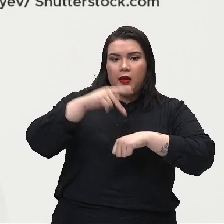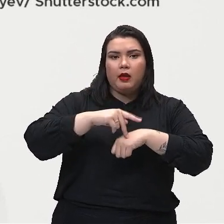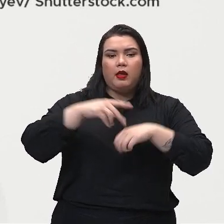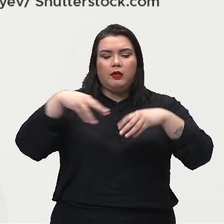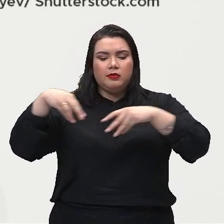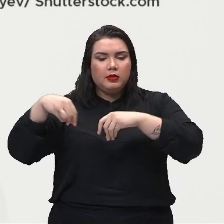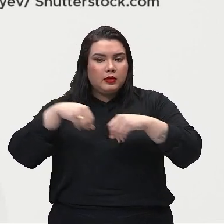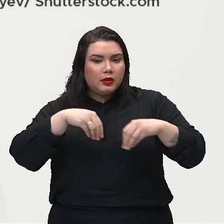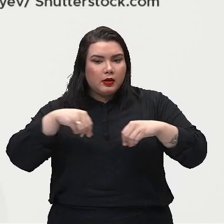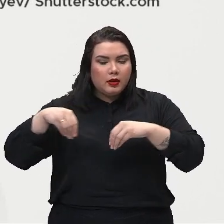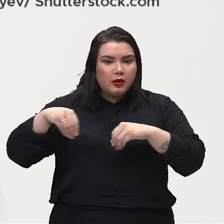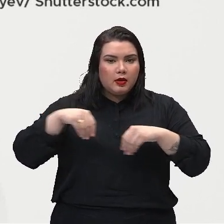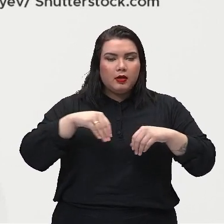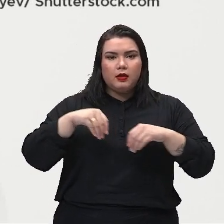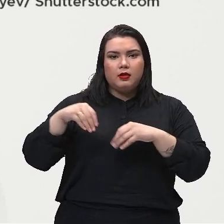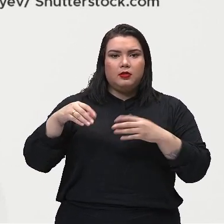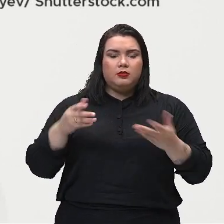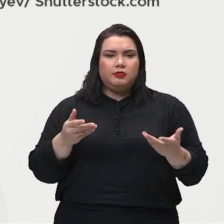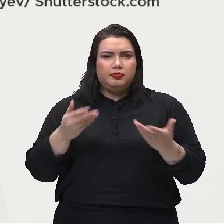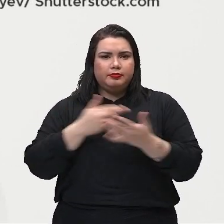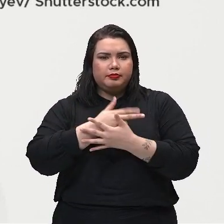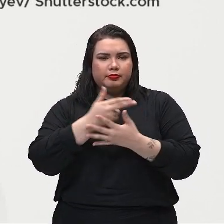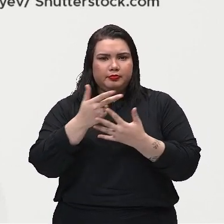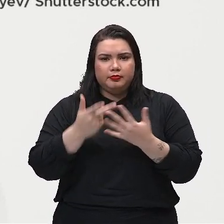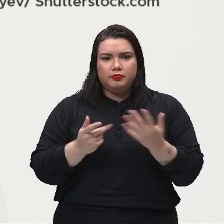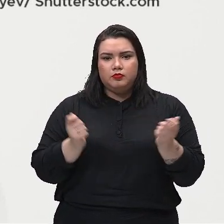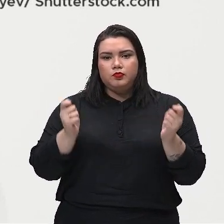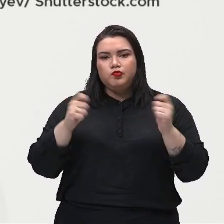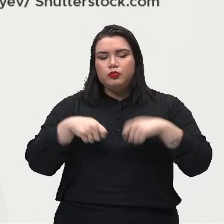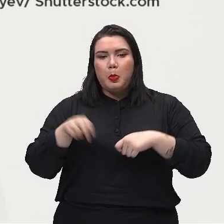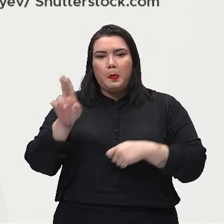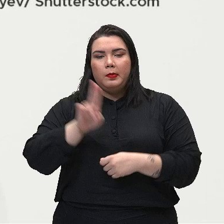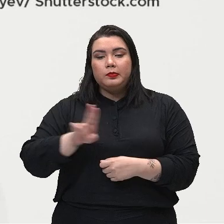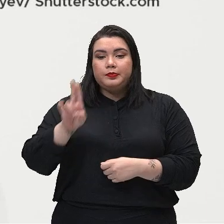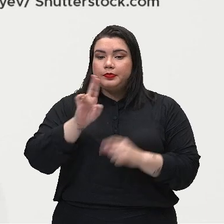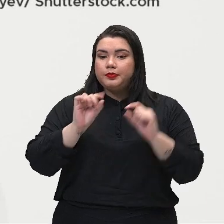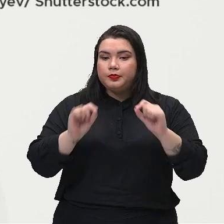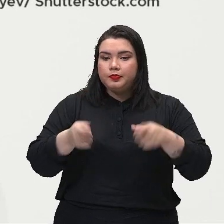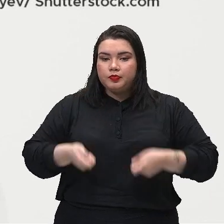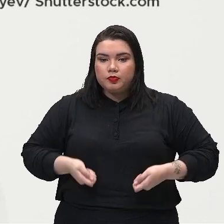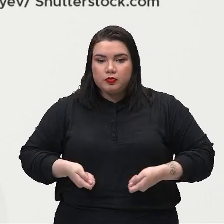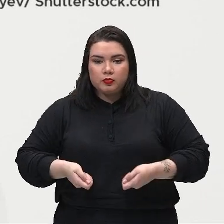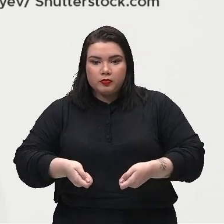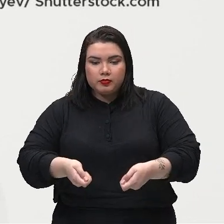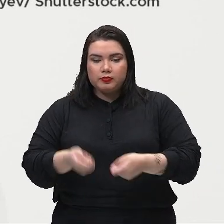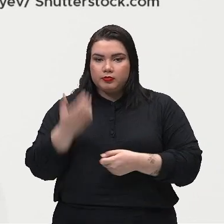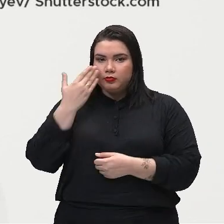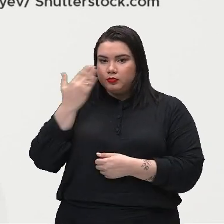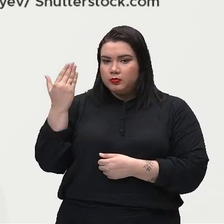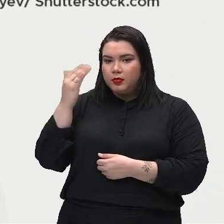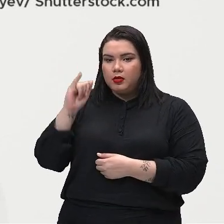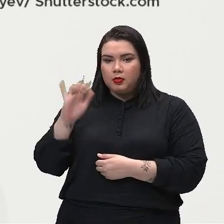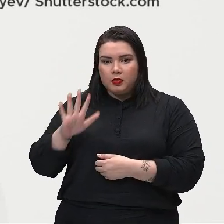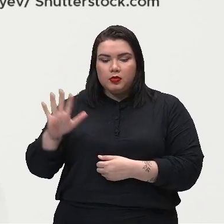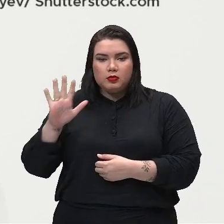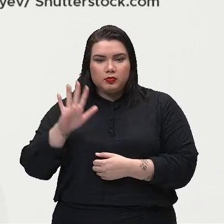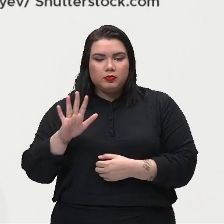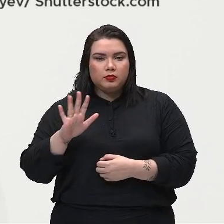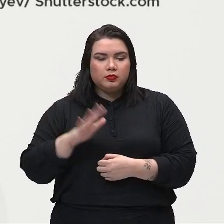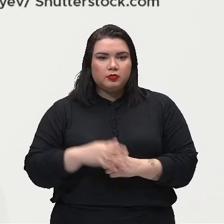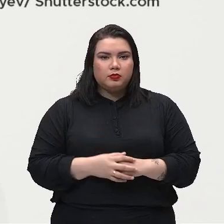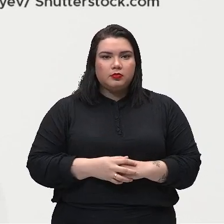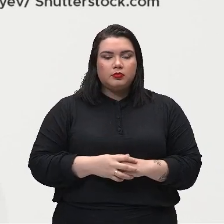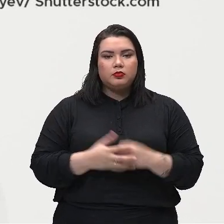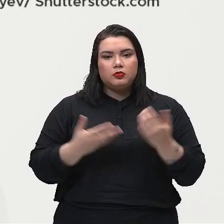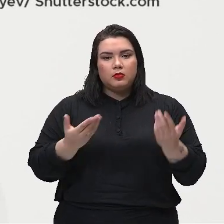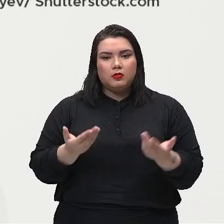enfim, você pode utilizar um carrinho de mão, não é? Então, ali,